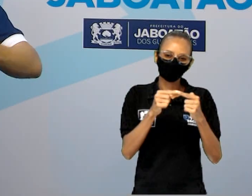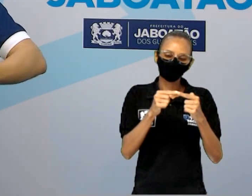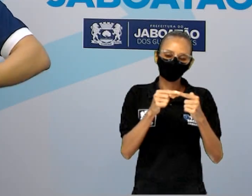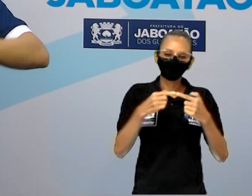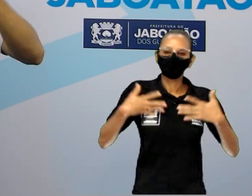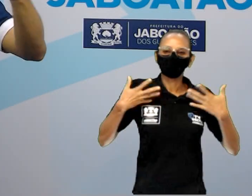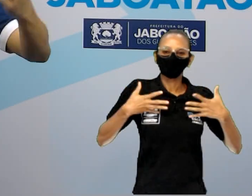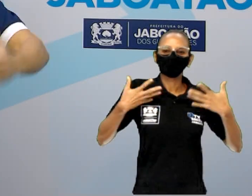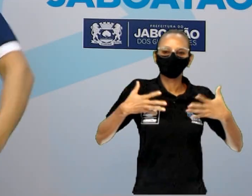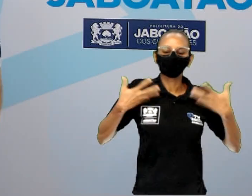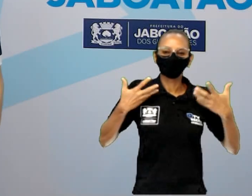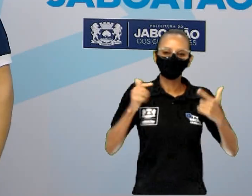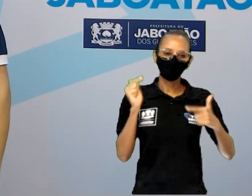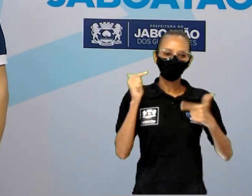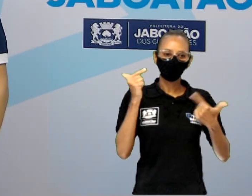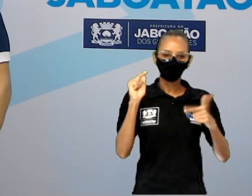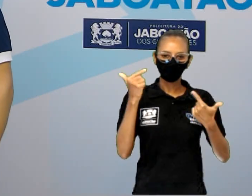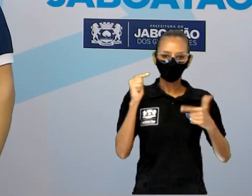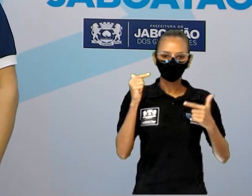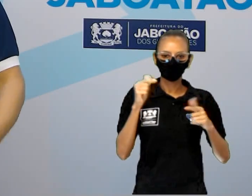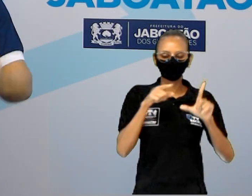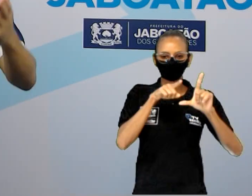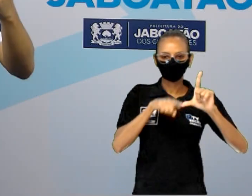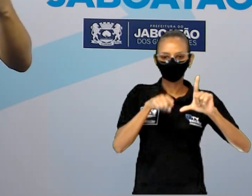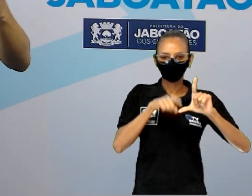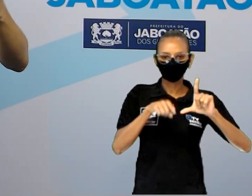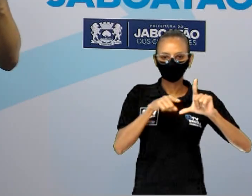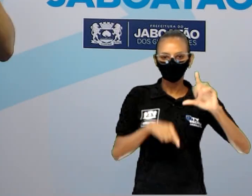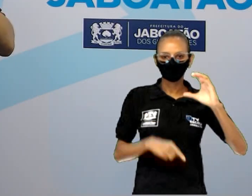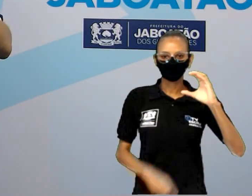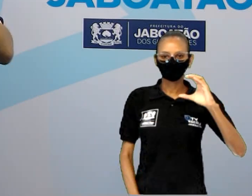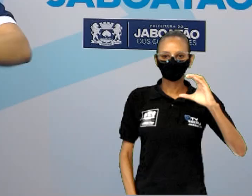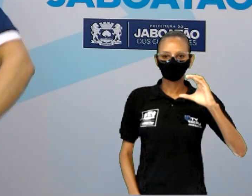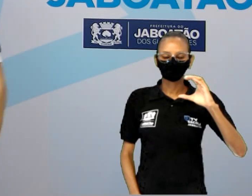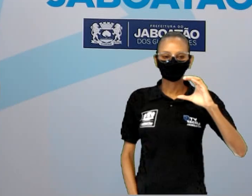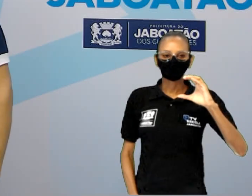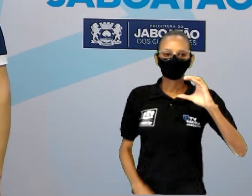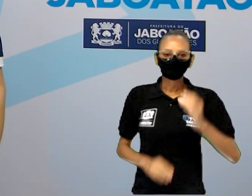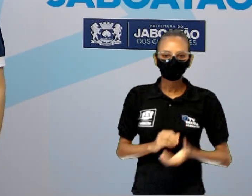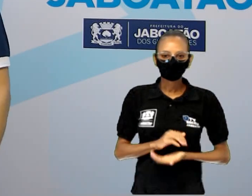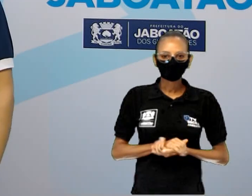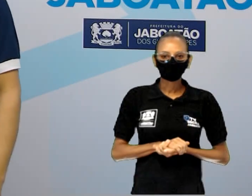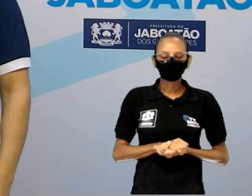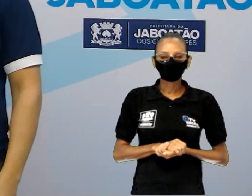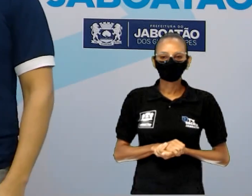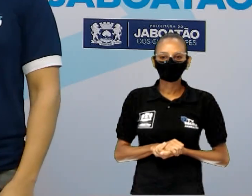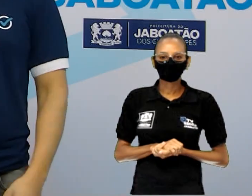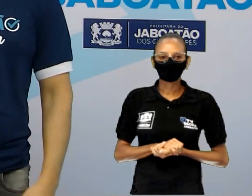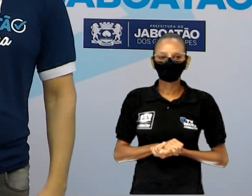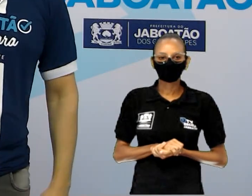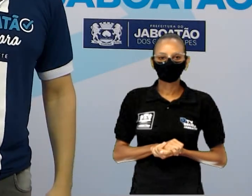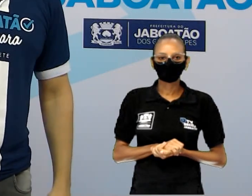essa comicidade que é o humor aí. A gente encontra, então, o humor presente nessa crônica do Fernando. Ok?